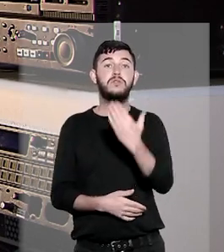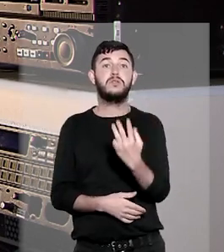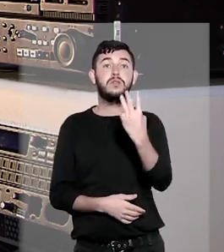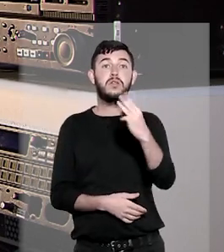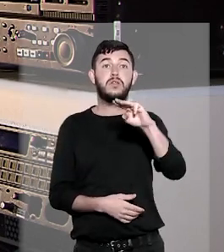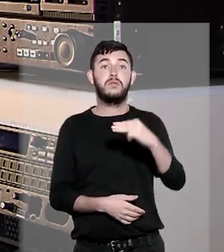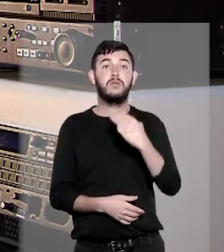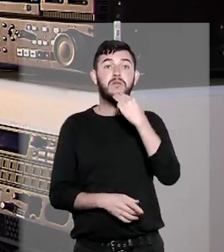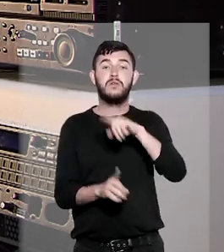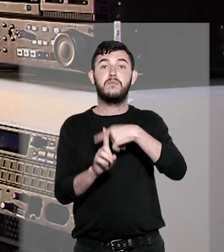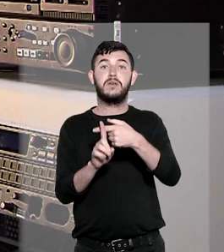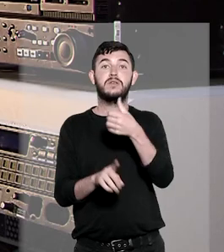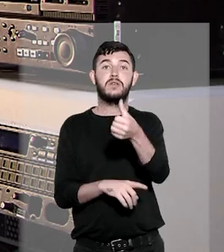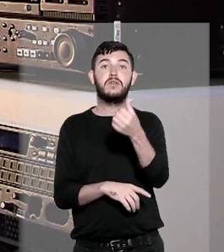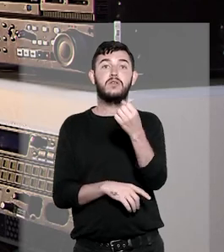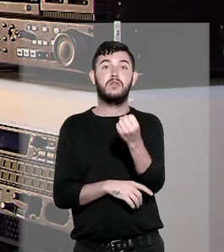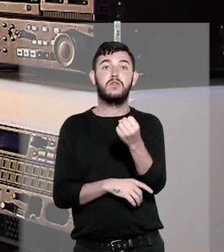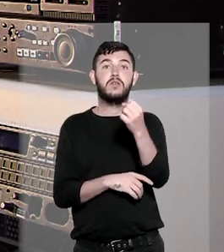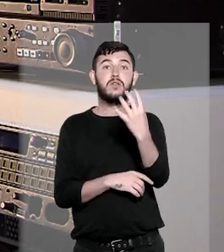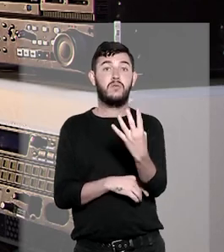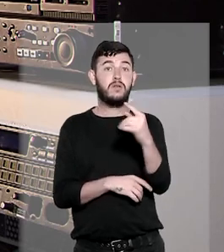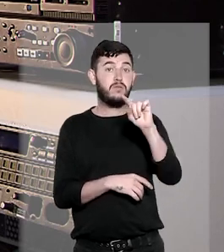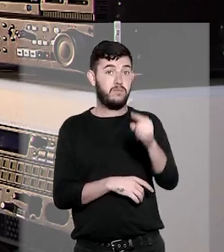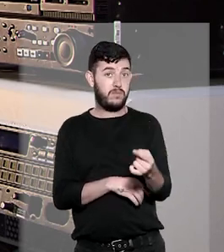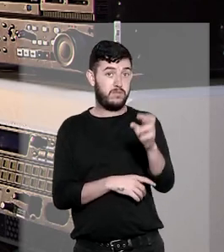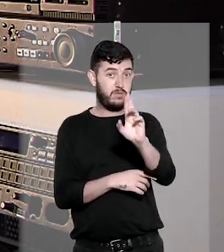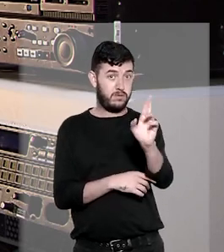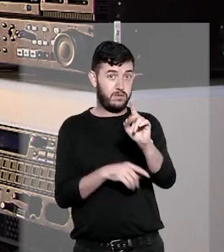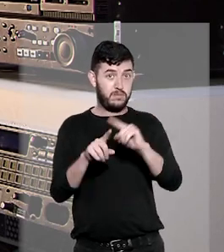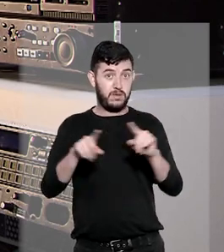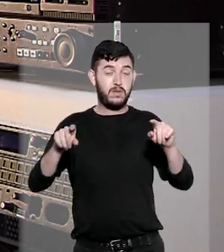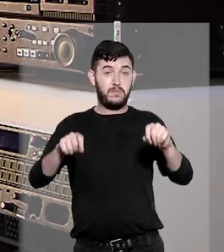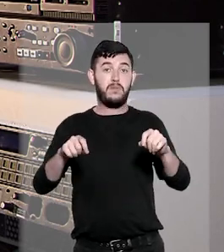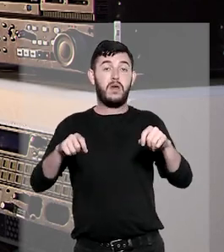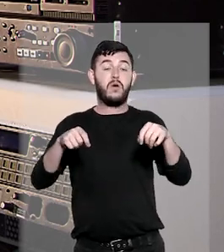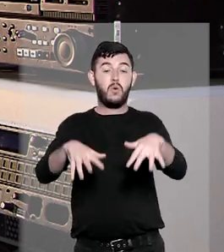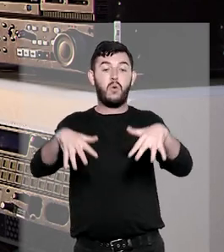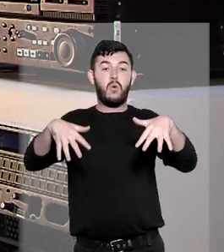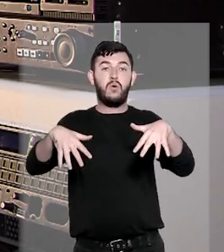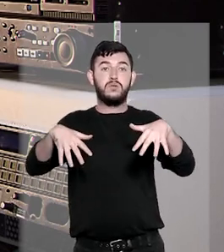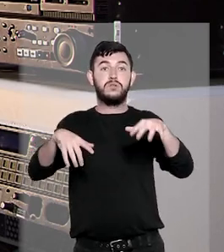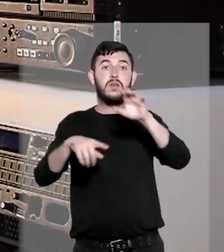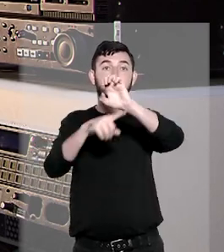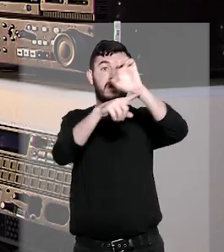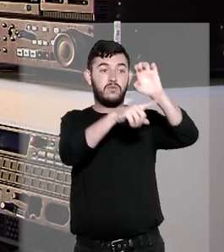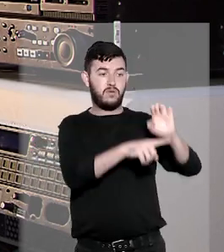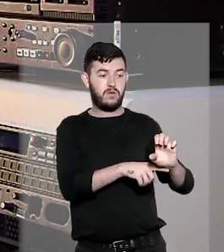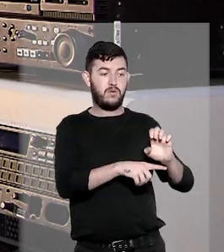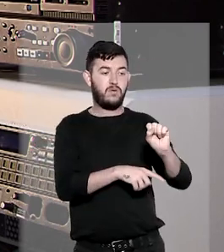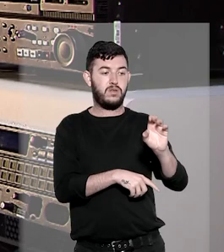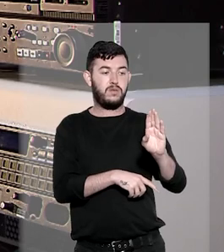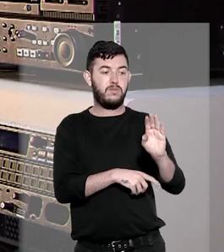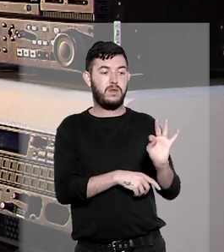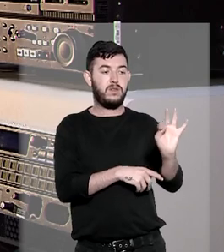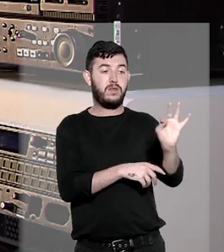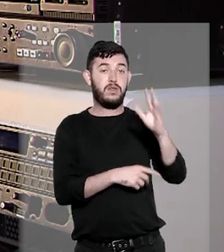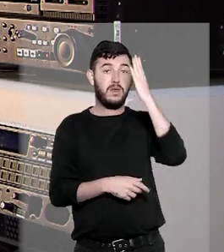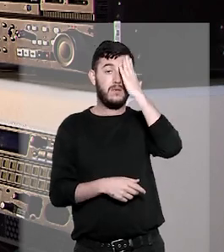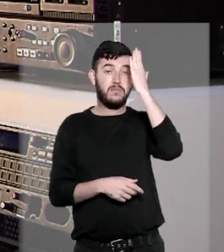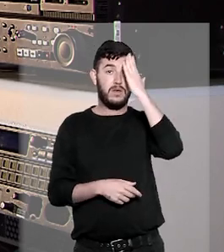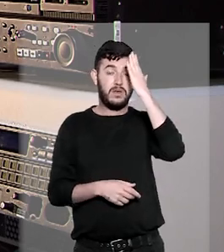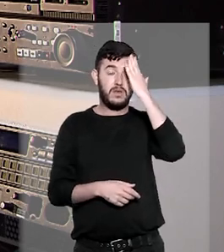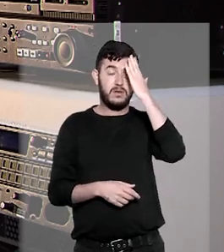.684.000. Para a Corte Estadual, o SBT sabia do contrato em vigor, o que indicaria a prática de